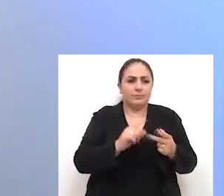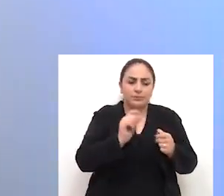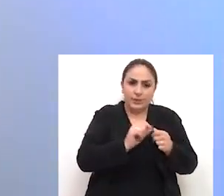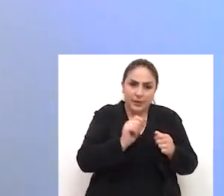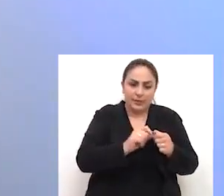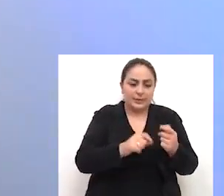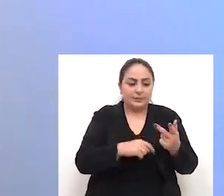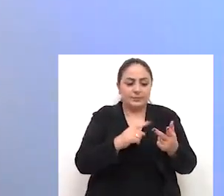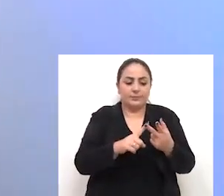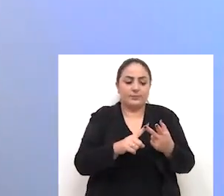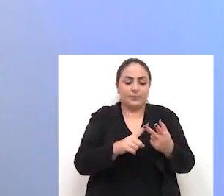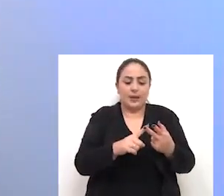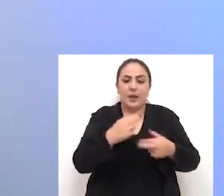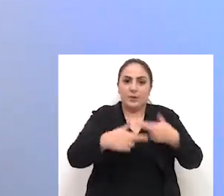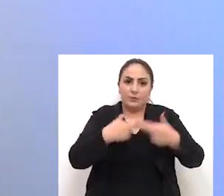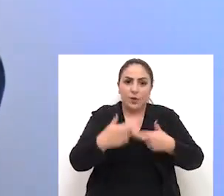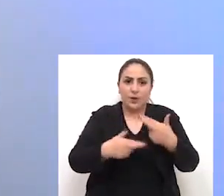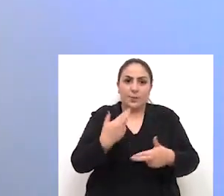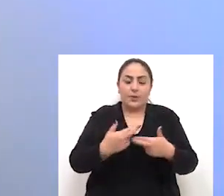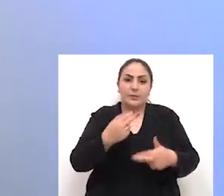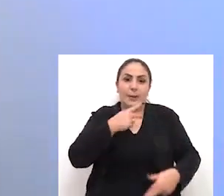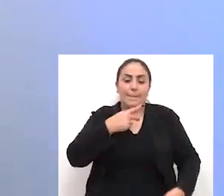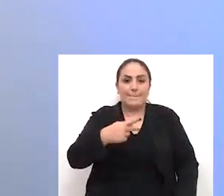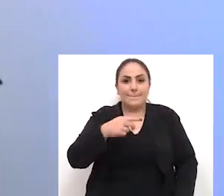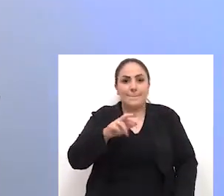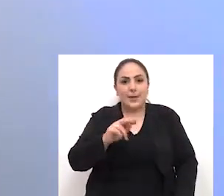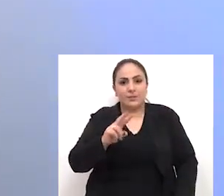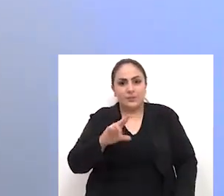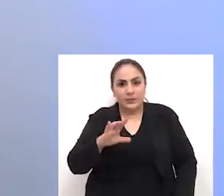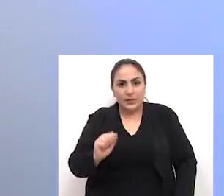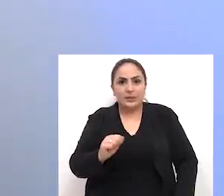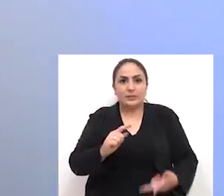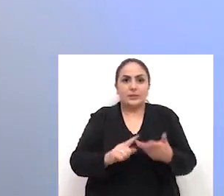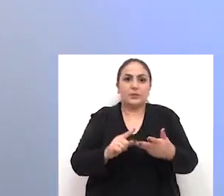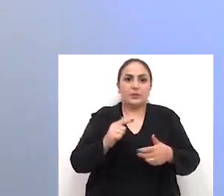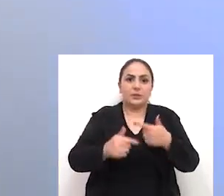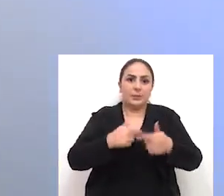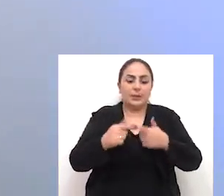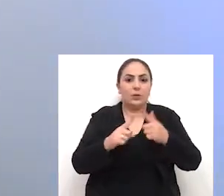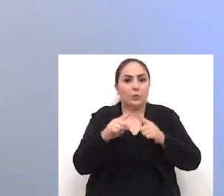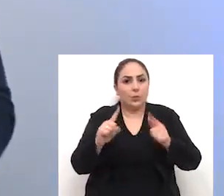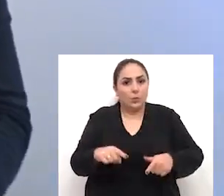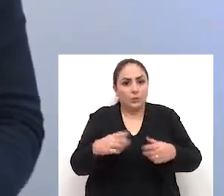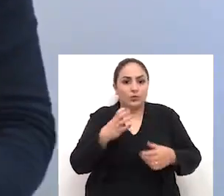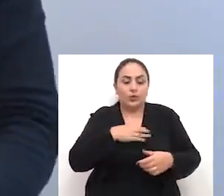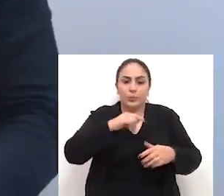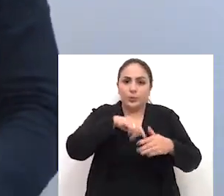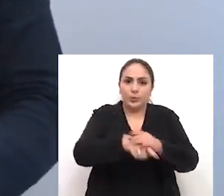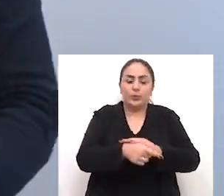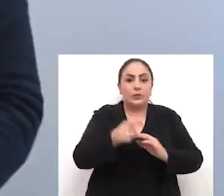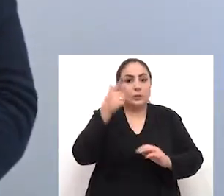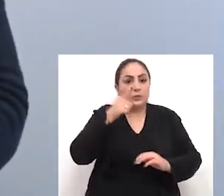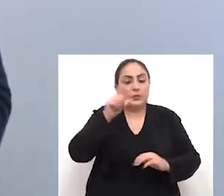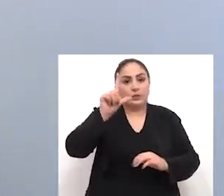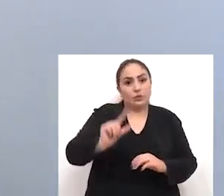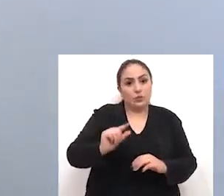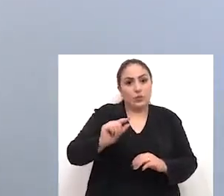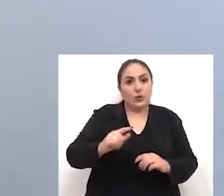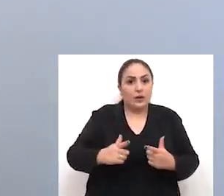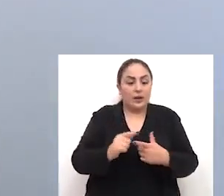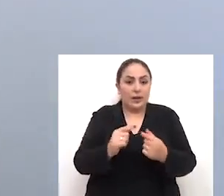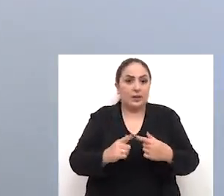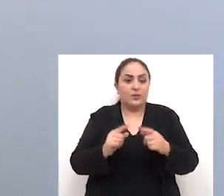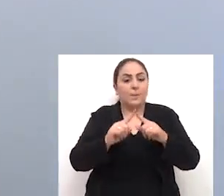encaminhadas, reforma da Previdência, reforma nas carreiras do serviço público, de forma muito profunda, para reduzir o gasto com a folha de